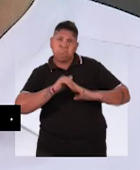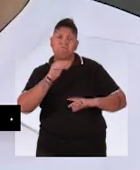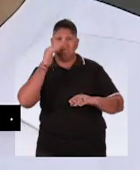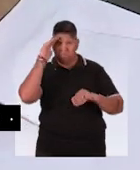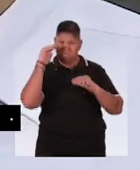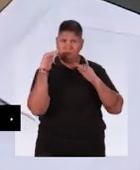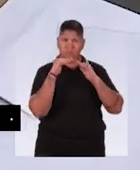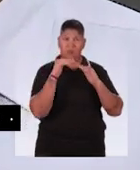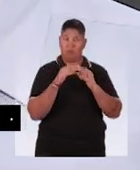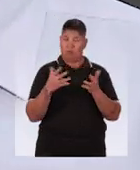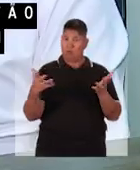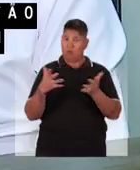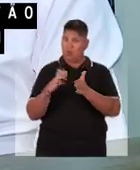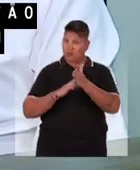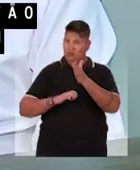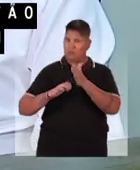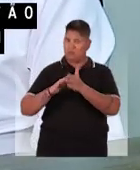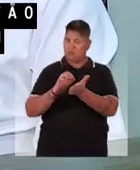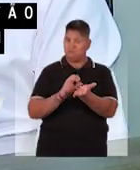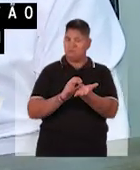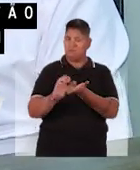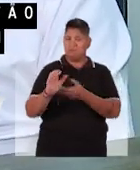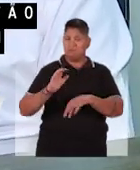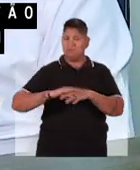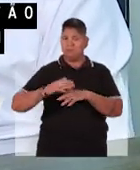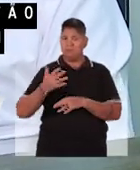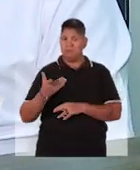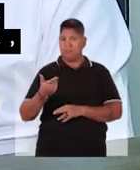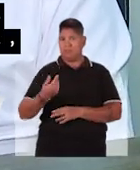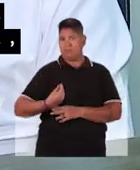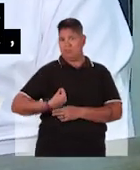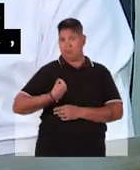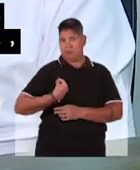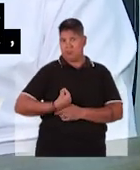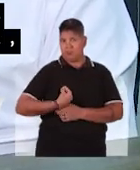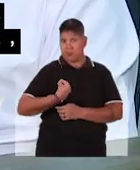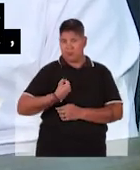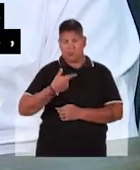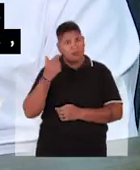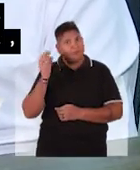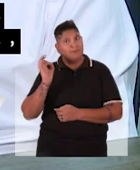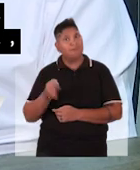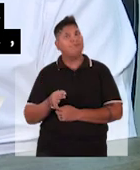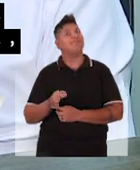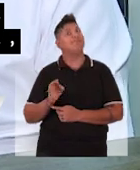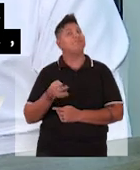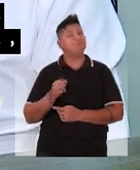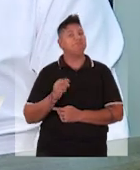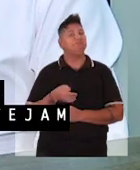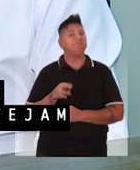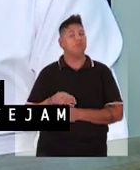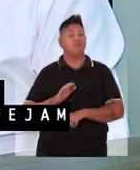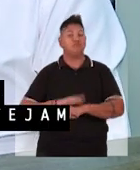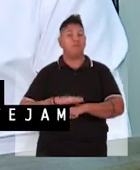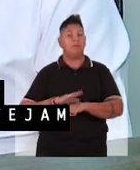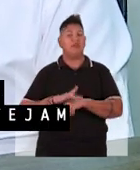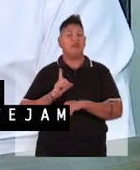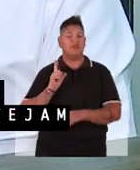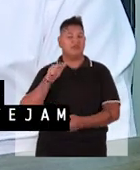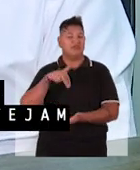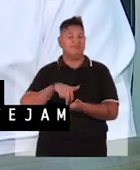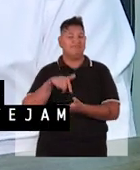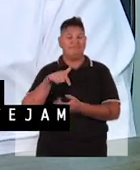Este psicólogo concorda. Hoje as empresas estão investindo mais em qualidade de vida do colaborador para justamente